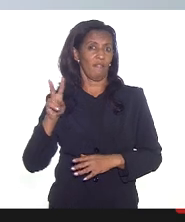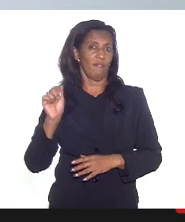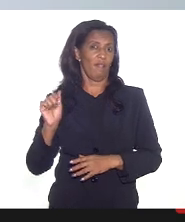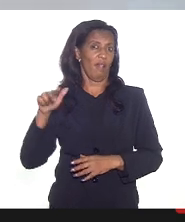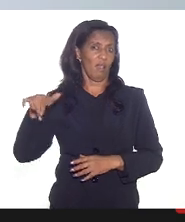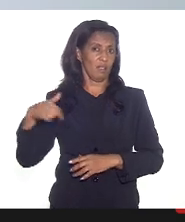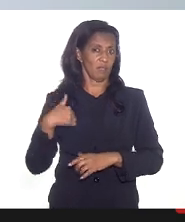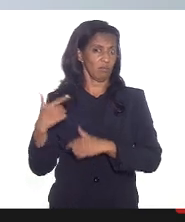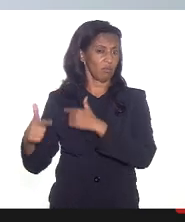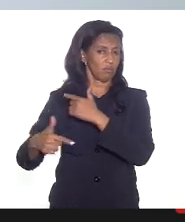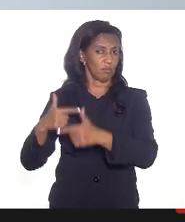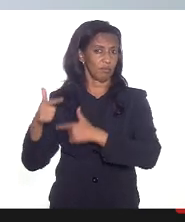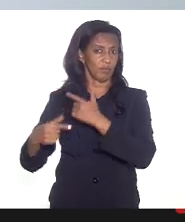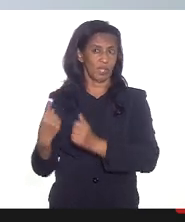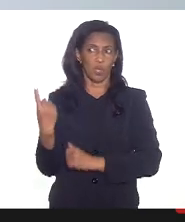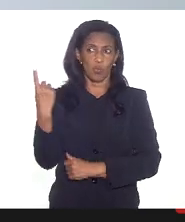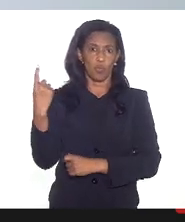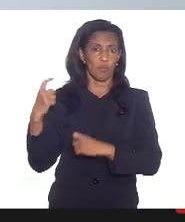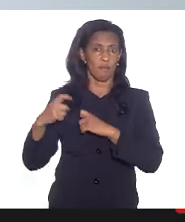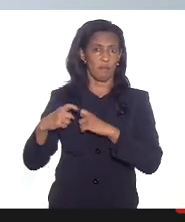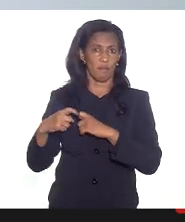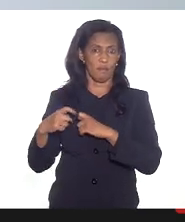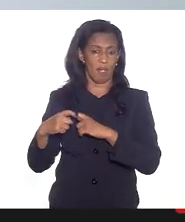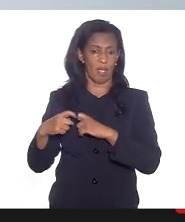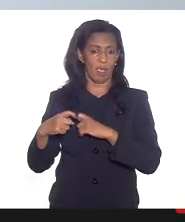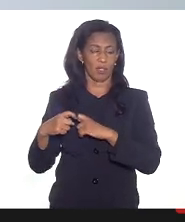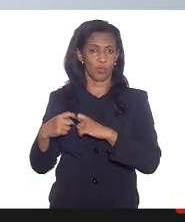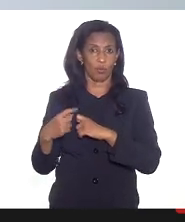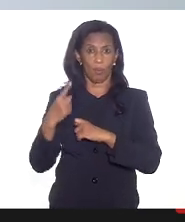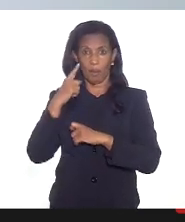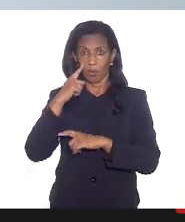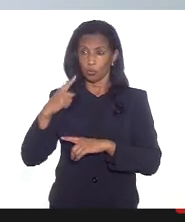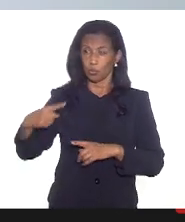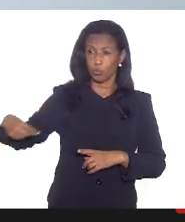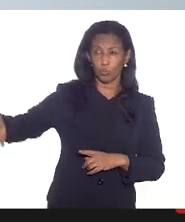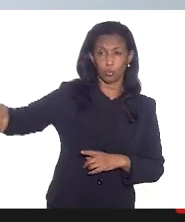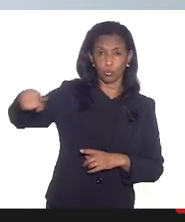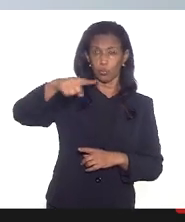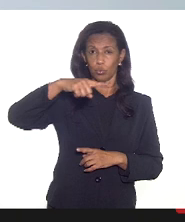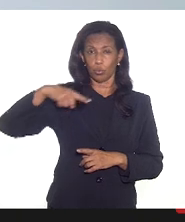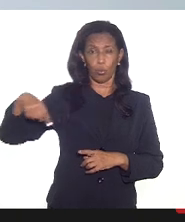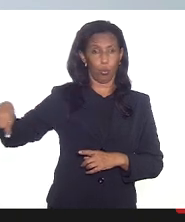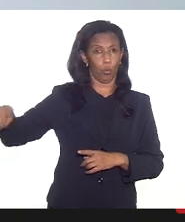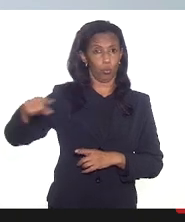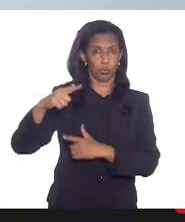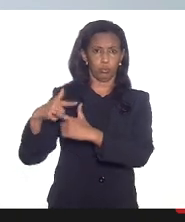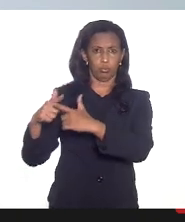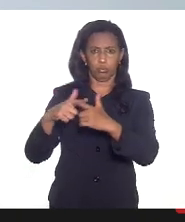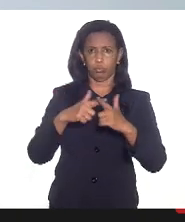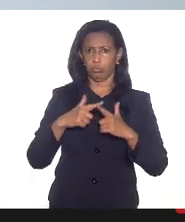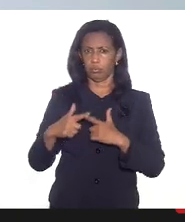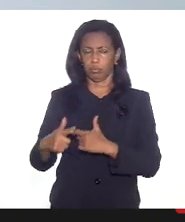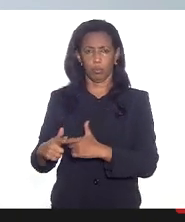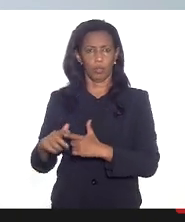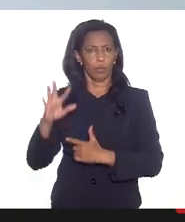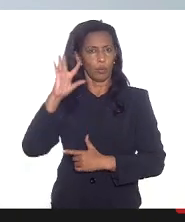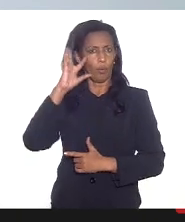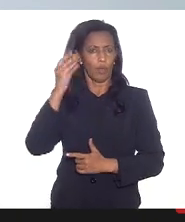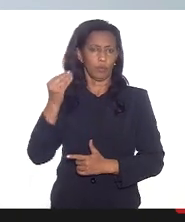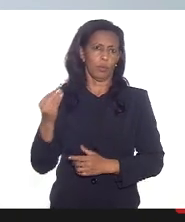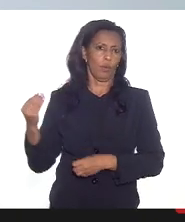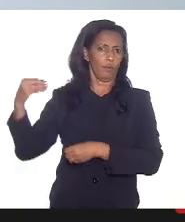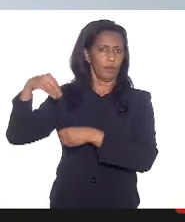também às vezes só tem um médico na unidade para dar conta de todas as queixas que não são atendidas no pronto